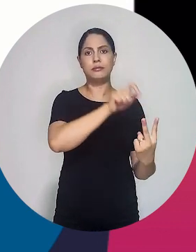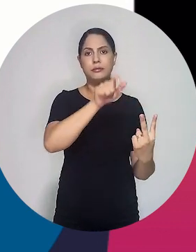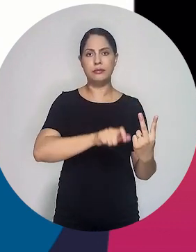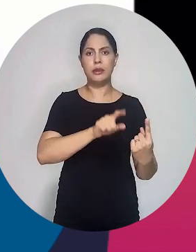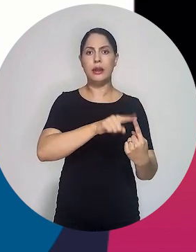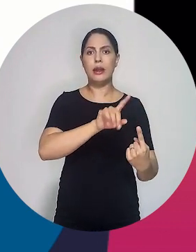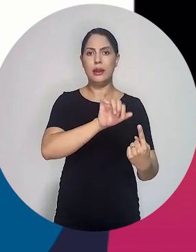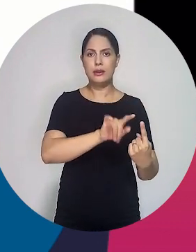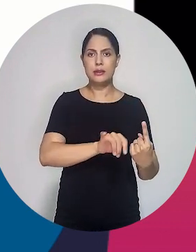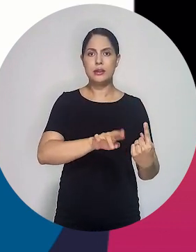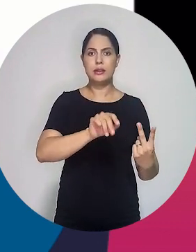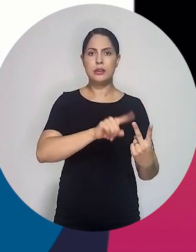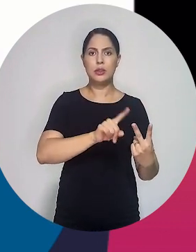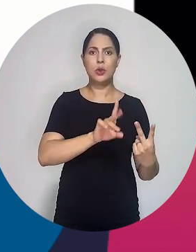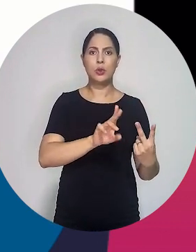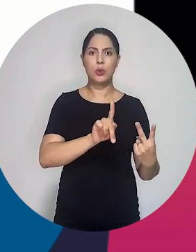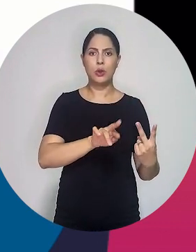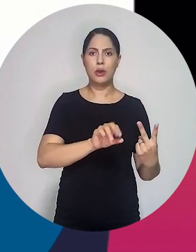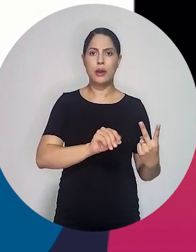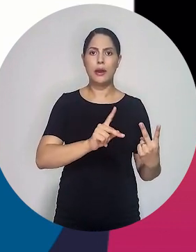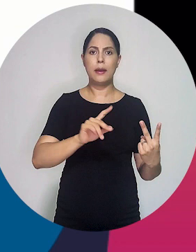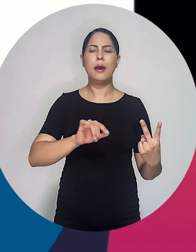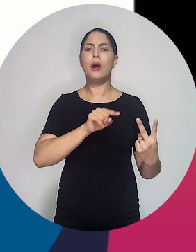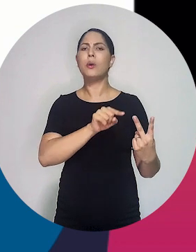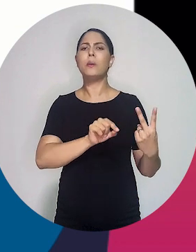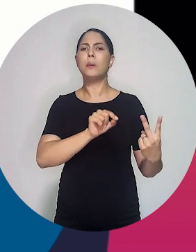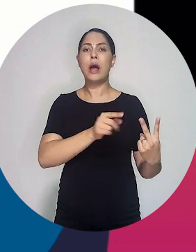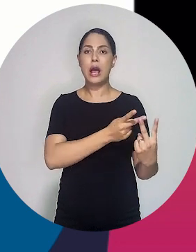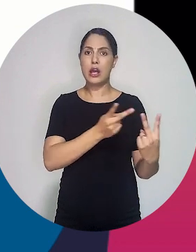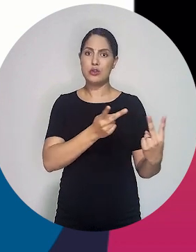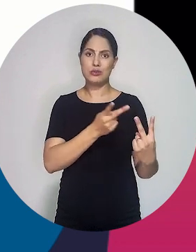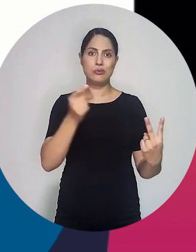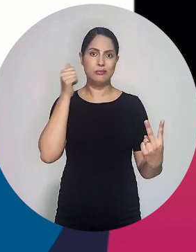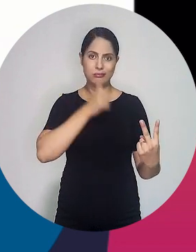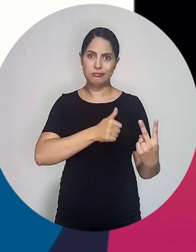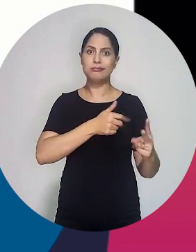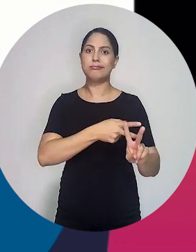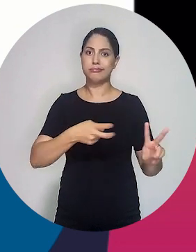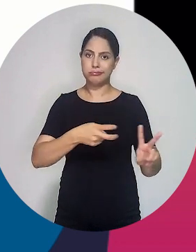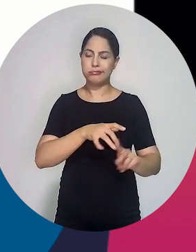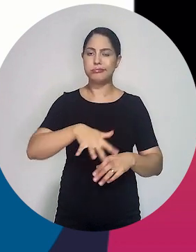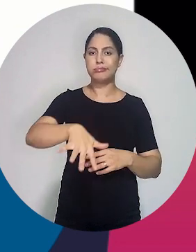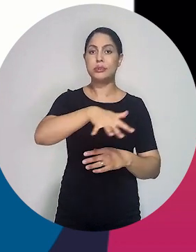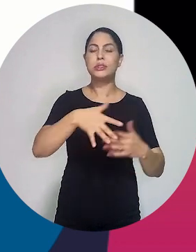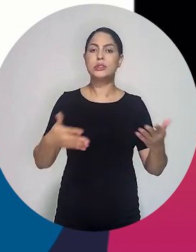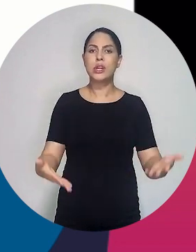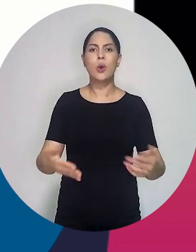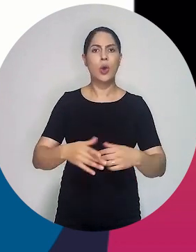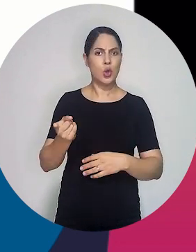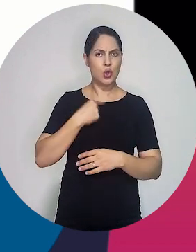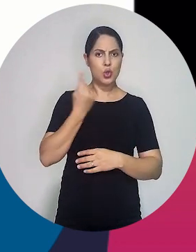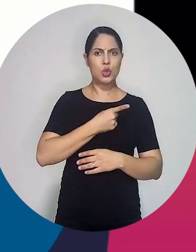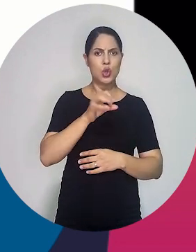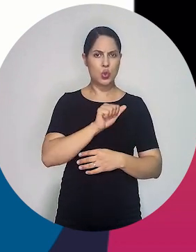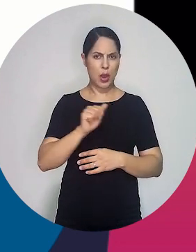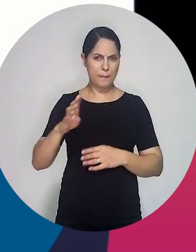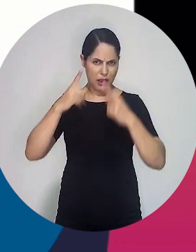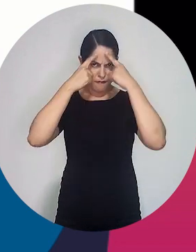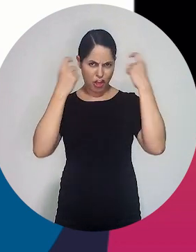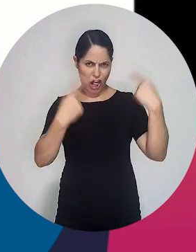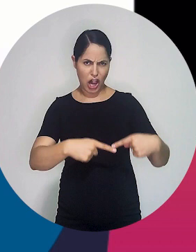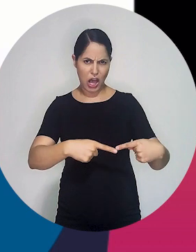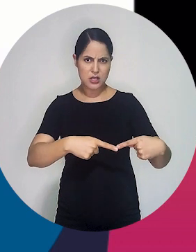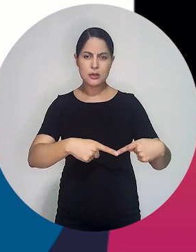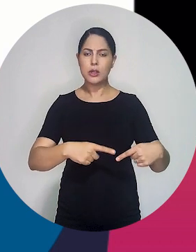é relacionado com a séria doença que pelos ativos indígenas, Alessandra Corapi Mundurucu. A Bar